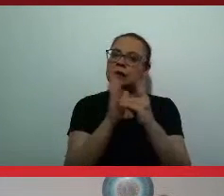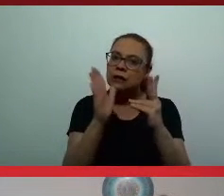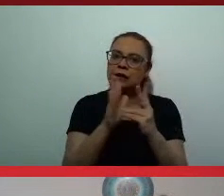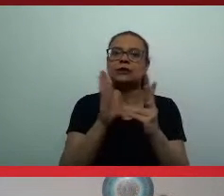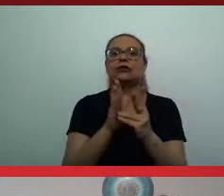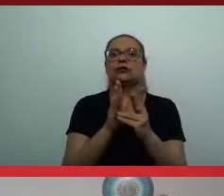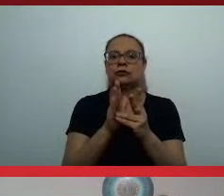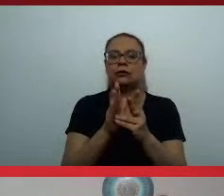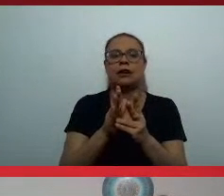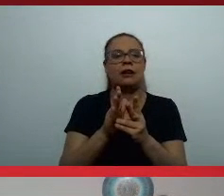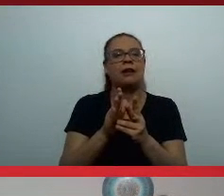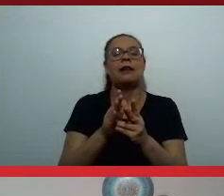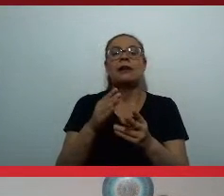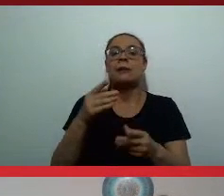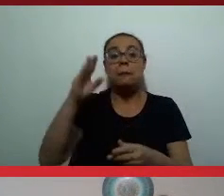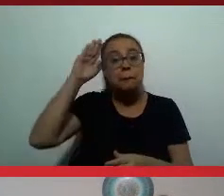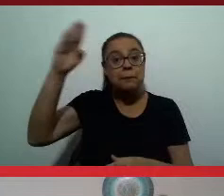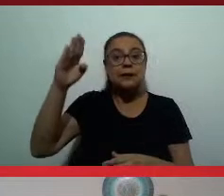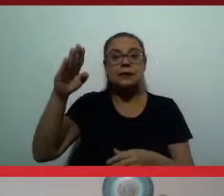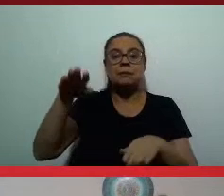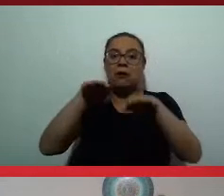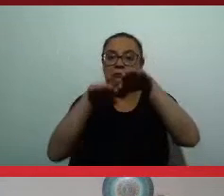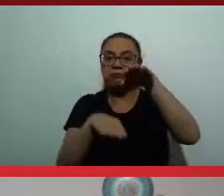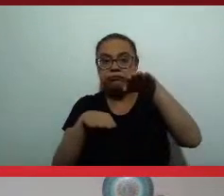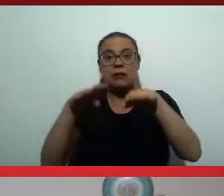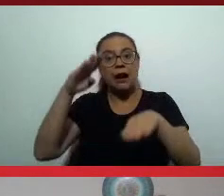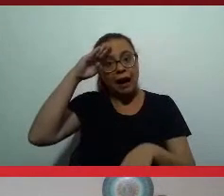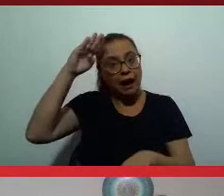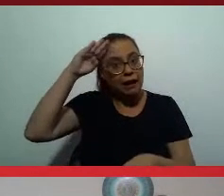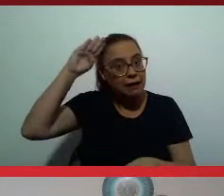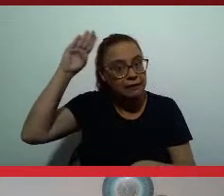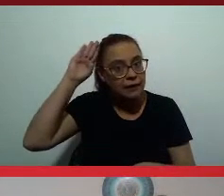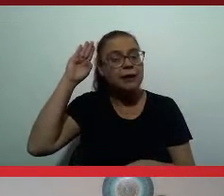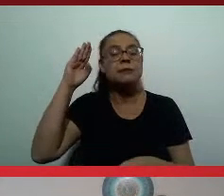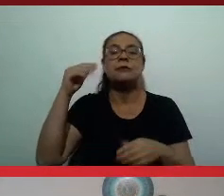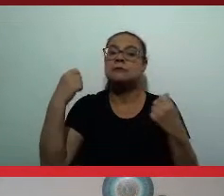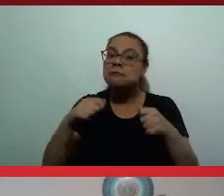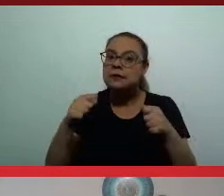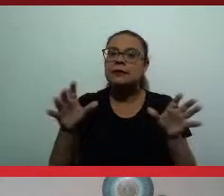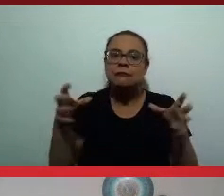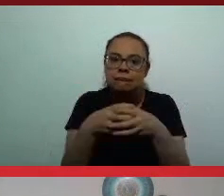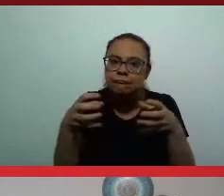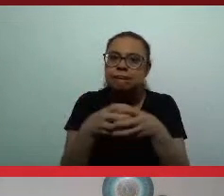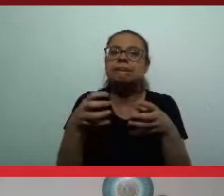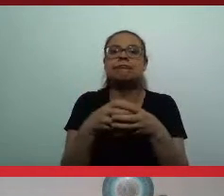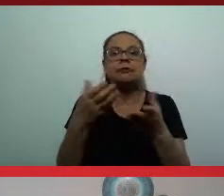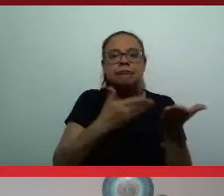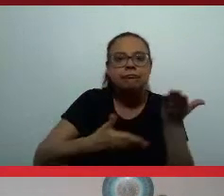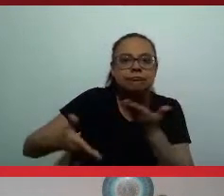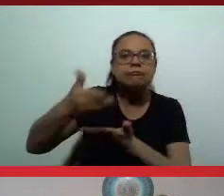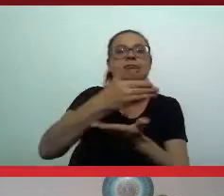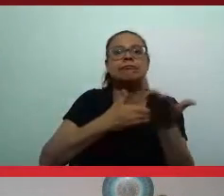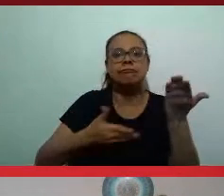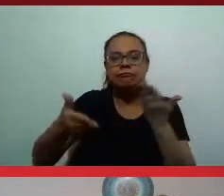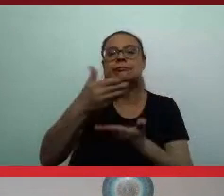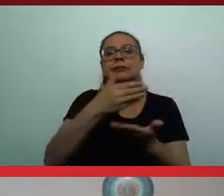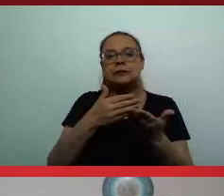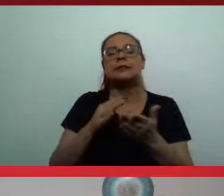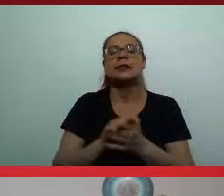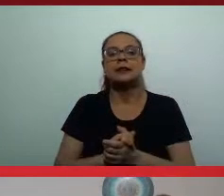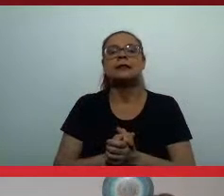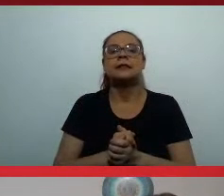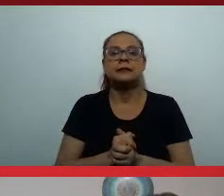no ambiente acadêmico eles possam se olhar onde em olho conviver diariamente e se entenda e saia dali nessas futuras